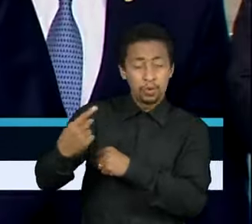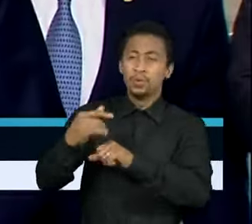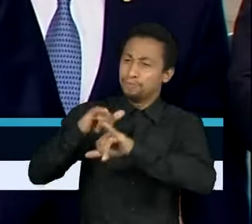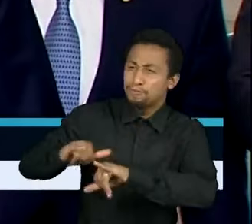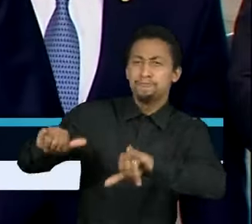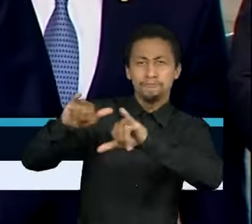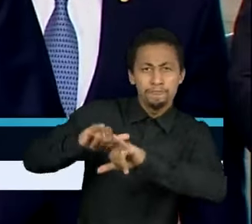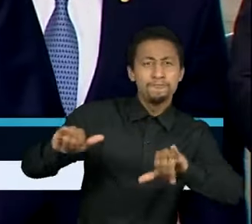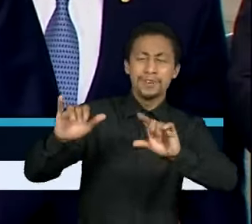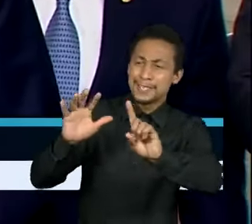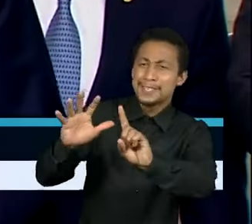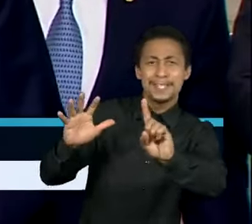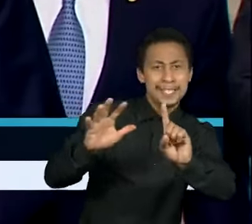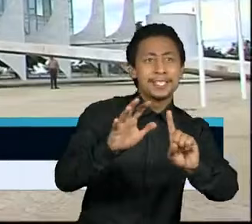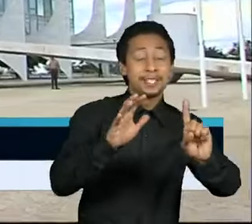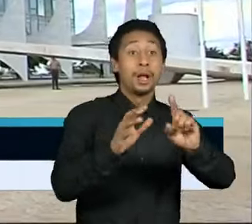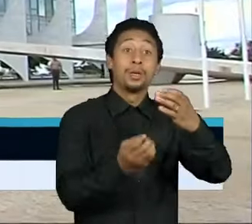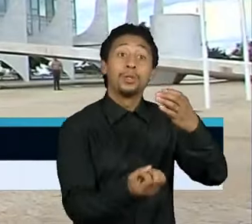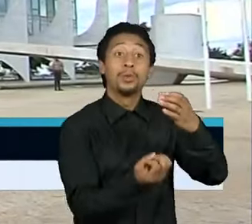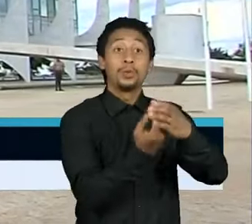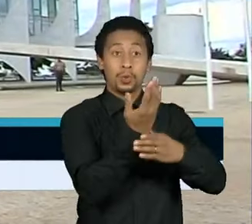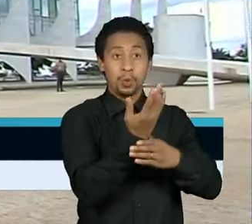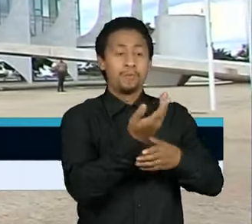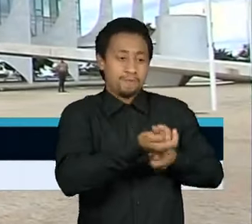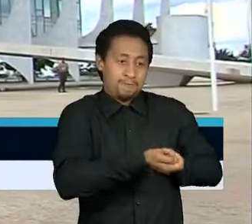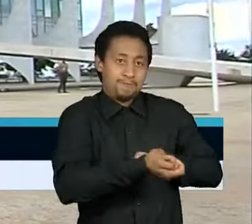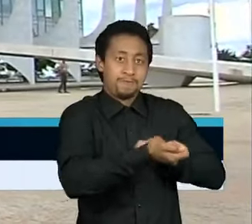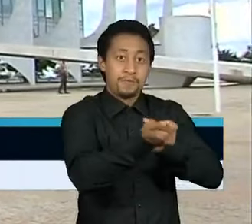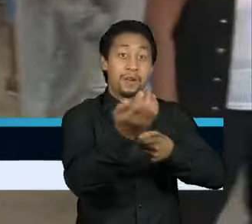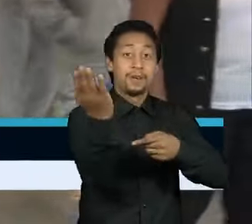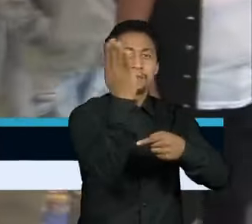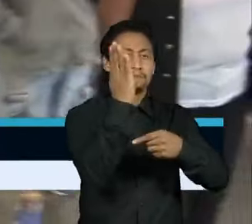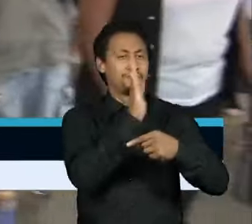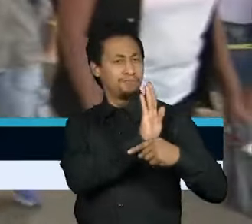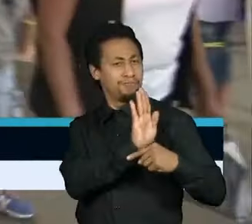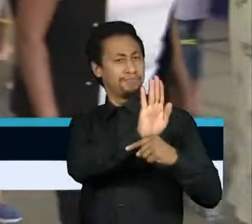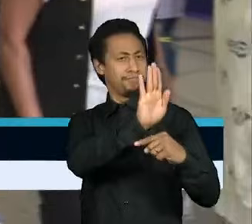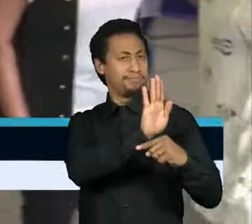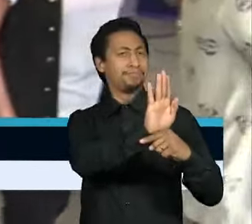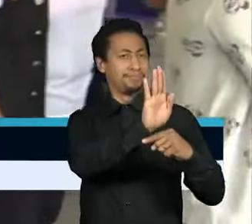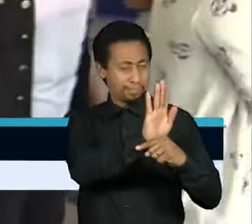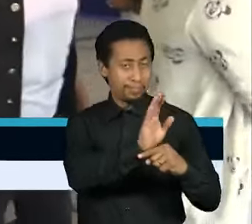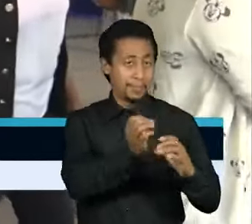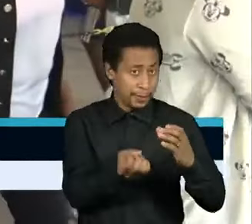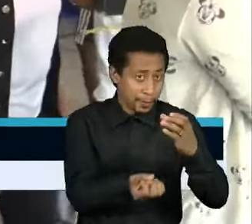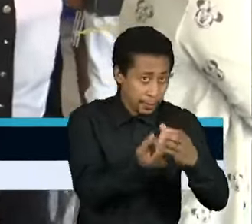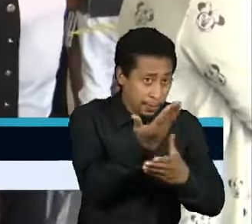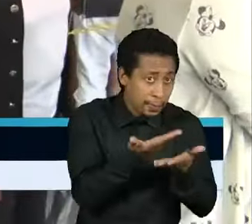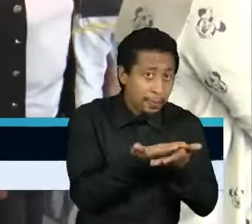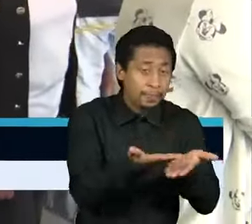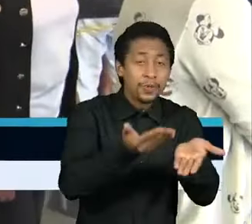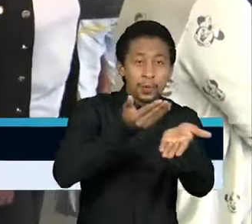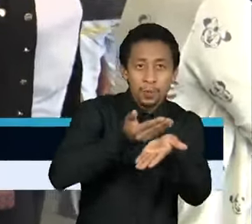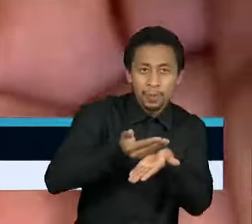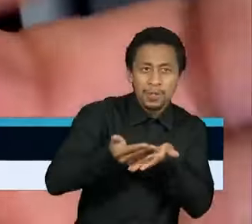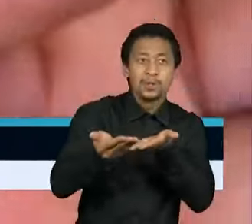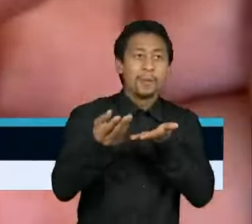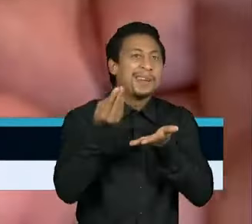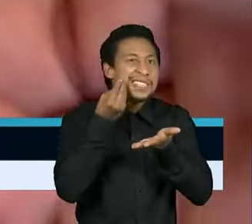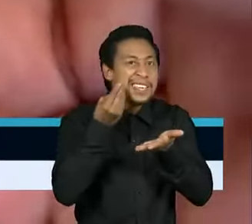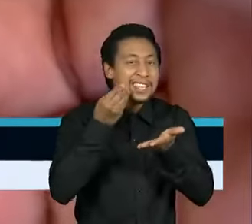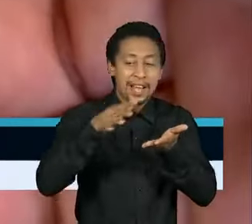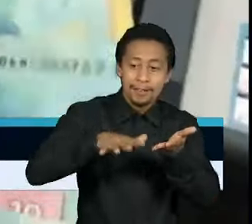criação de um programa de transferência de renda que levasse a marca do governo dele. O Auxílio Brasil entrou em vigor para tentar